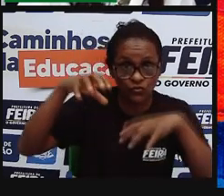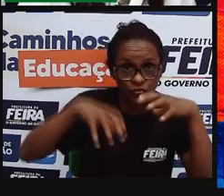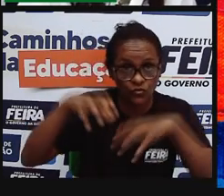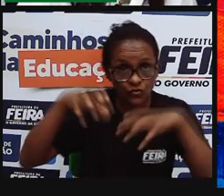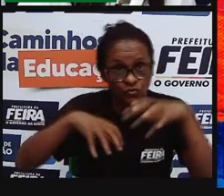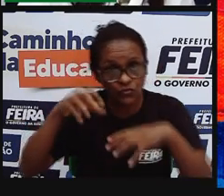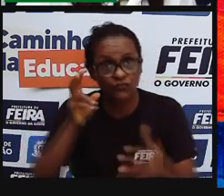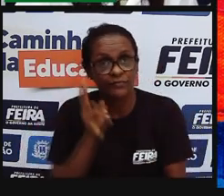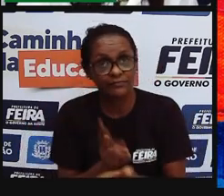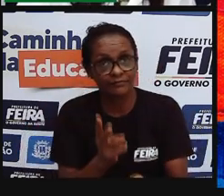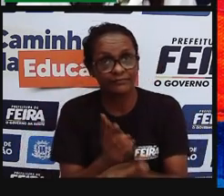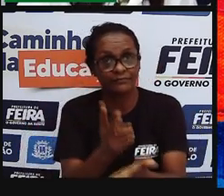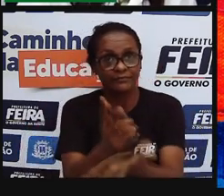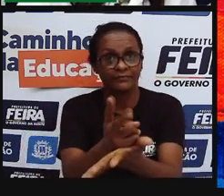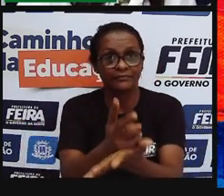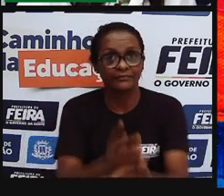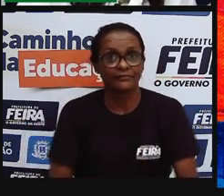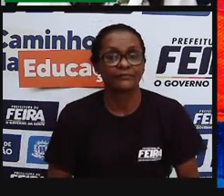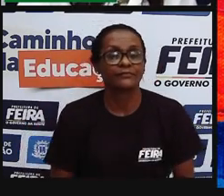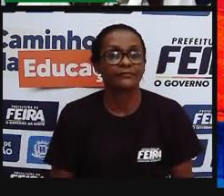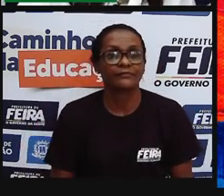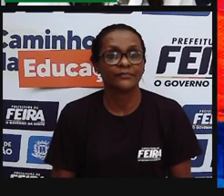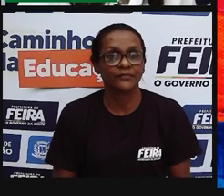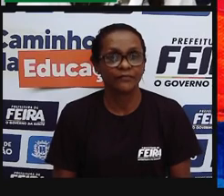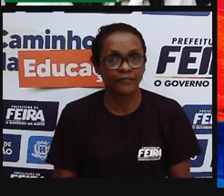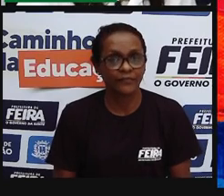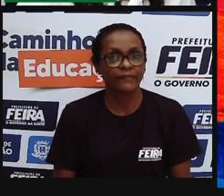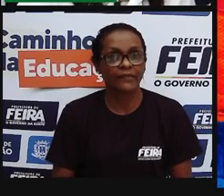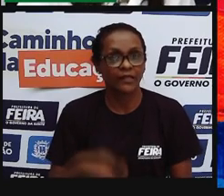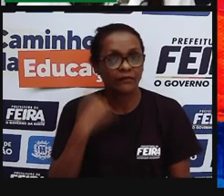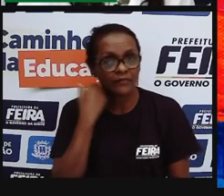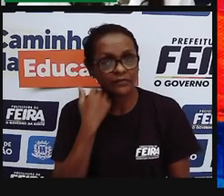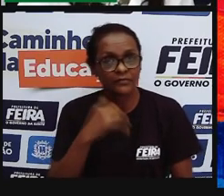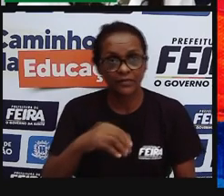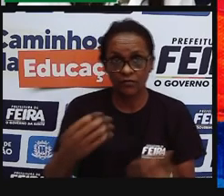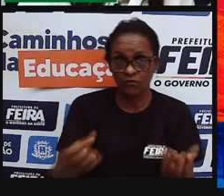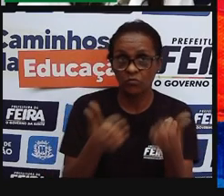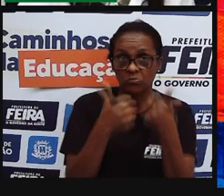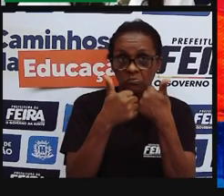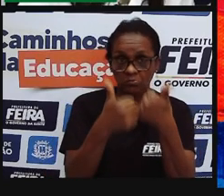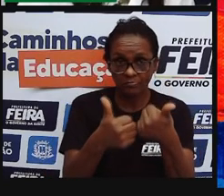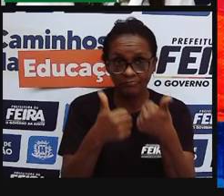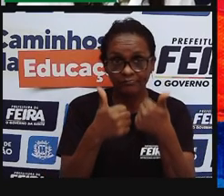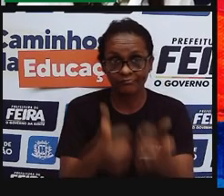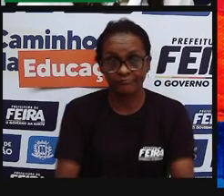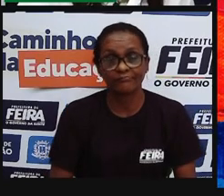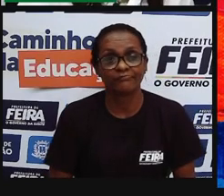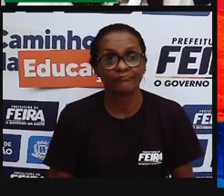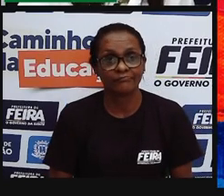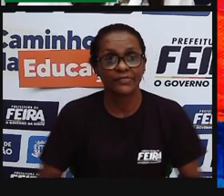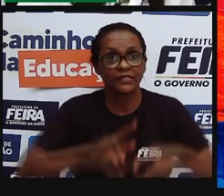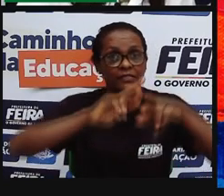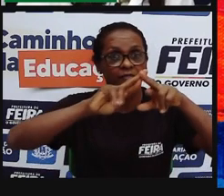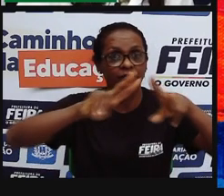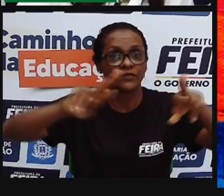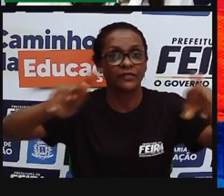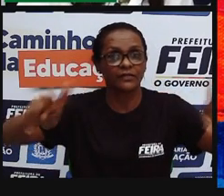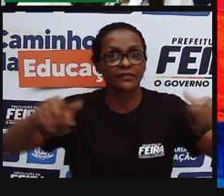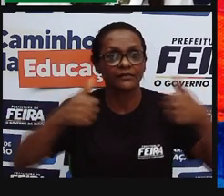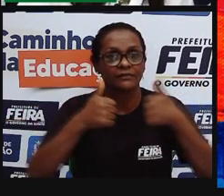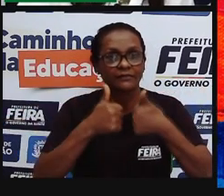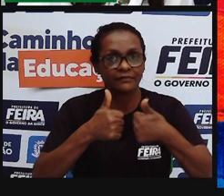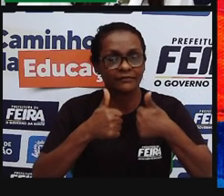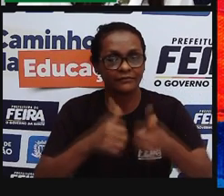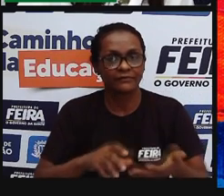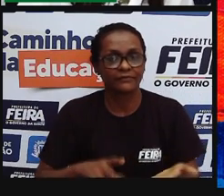constantes, né, uma temperatura elevada, e muito diverso, né, a gente diz que a